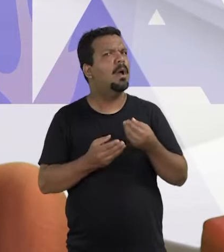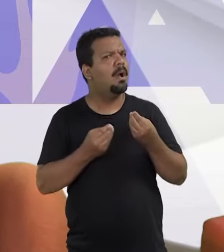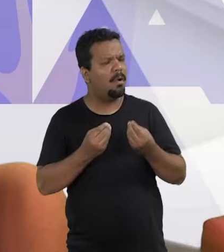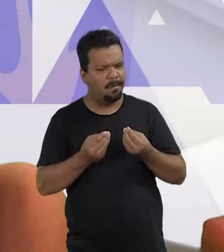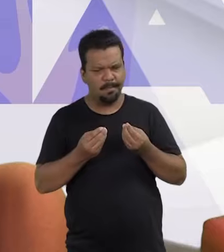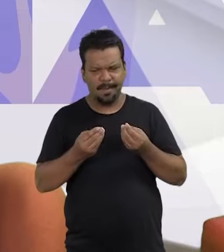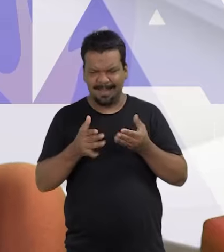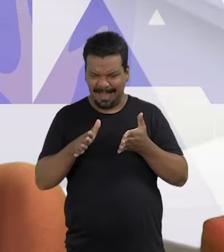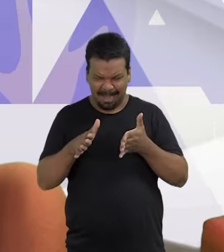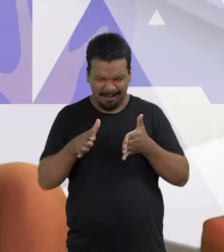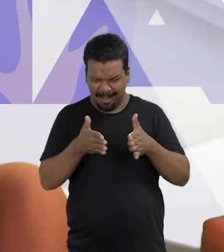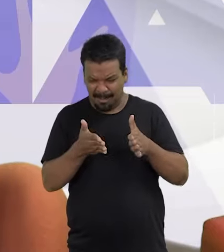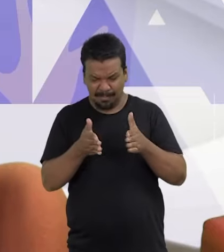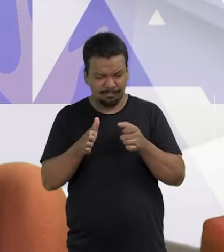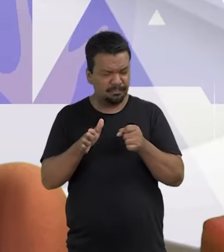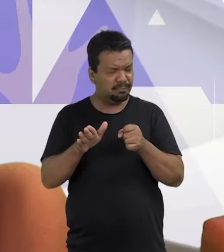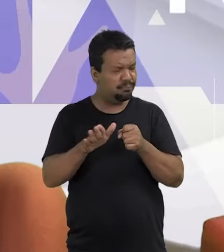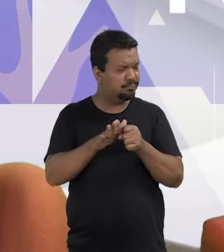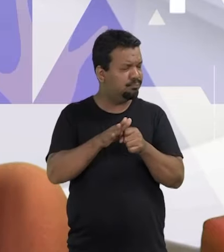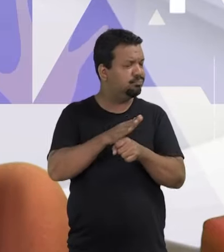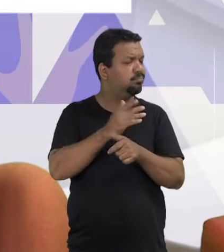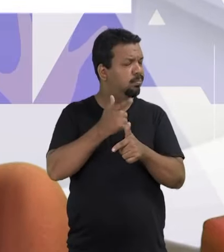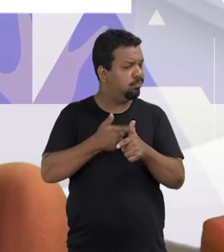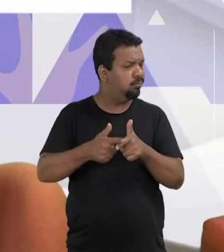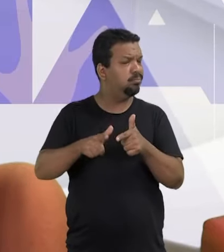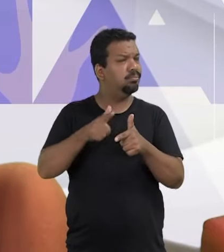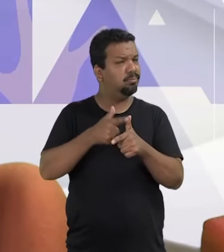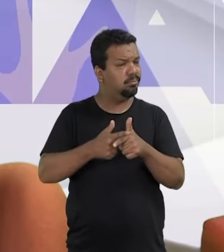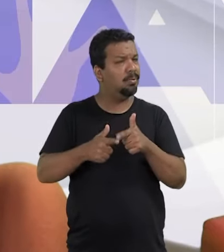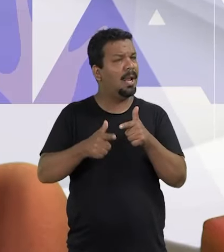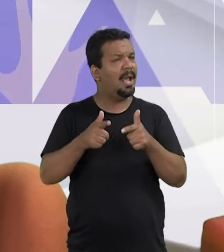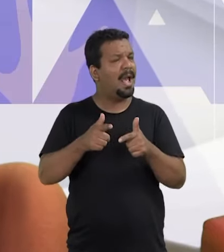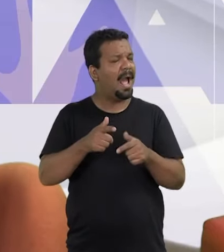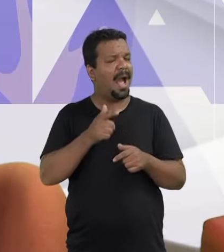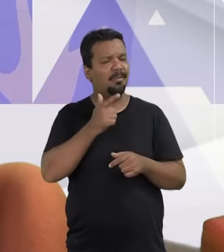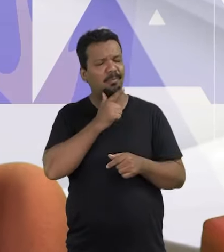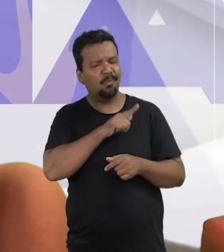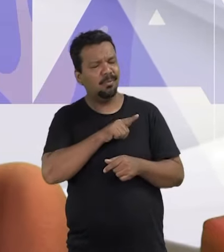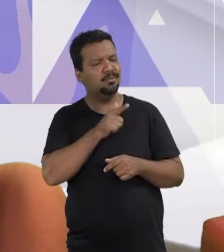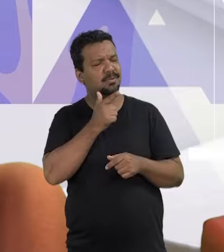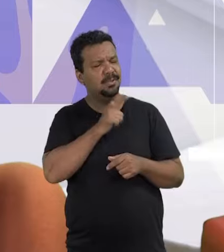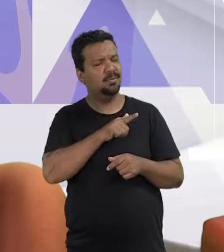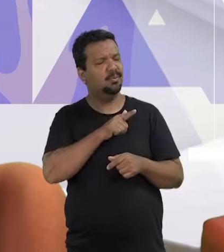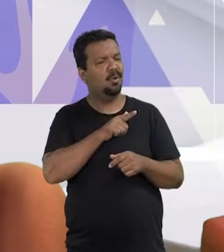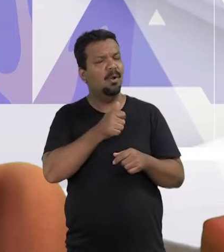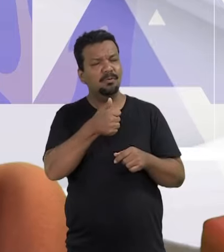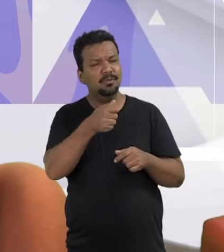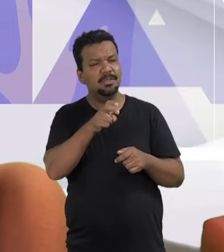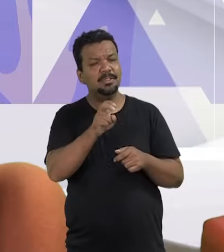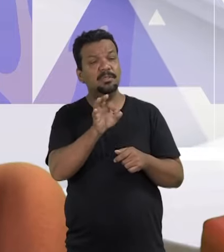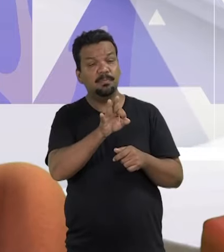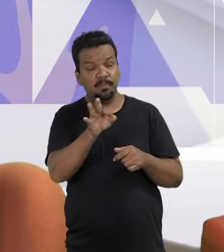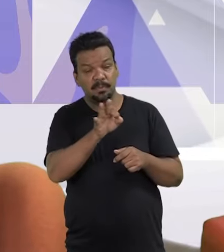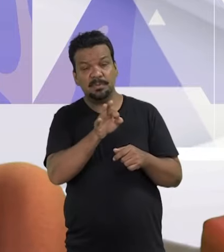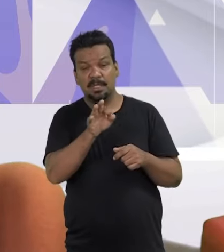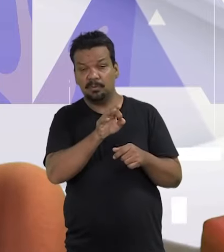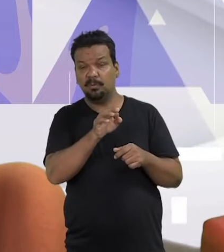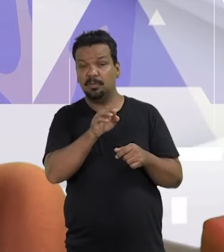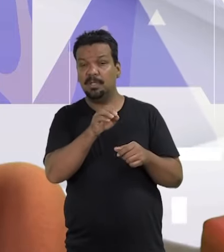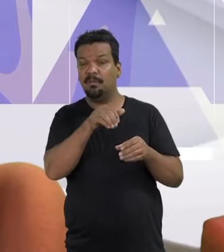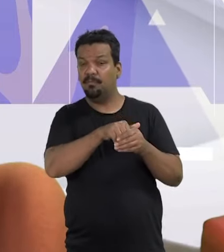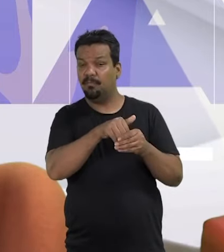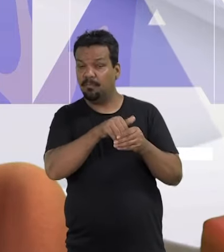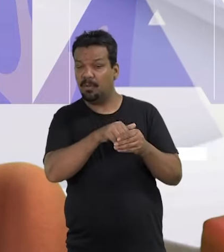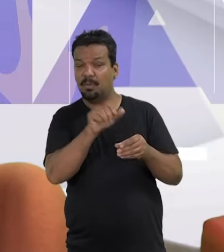Mas, como esse caminho é cheio de obstáculos, ainda não conseguimos atingir os 15